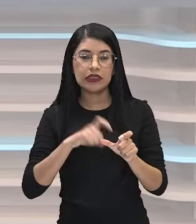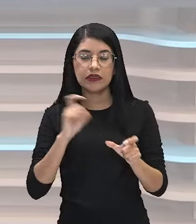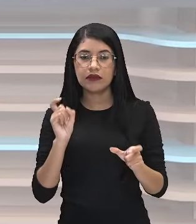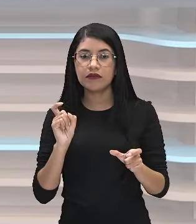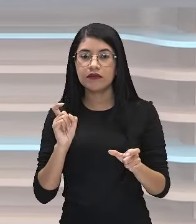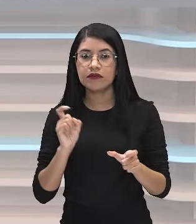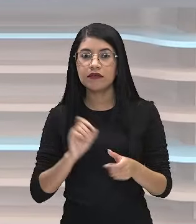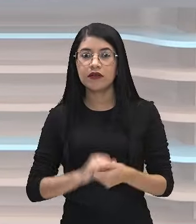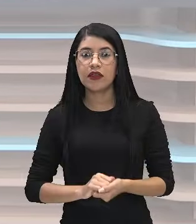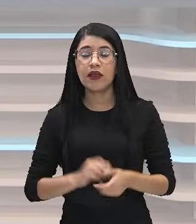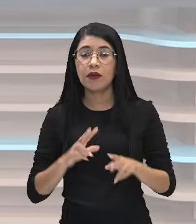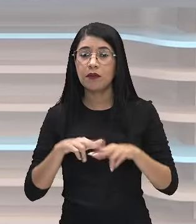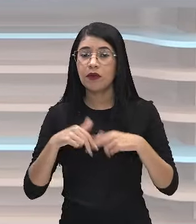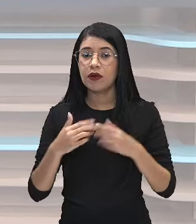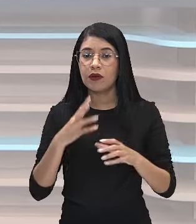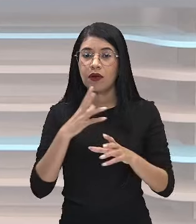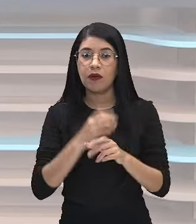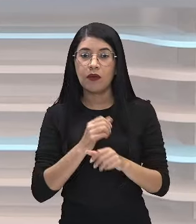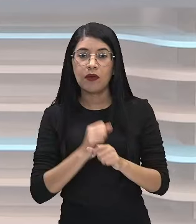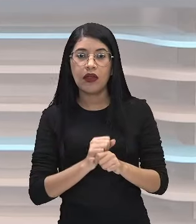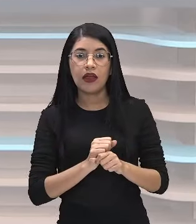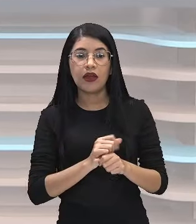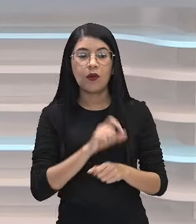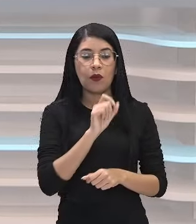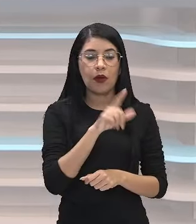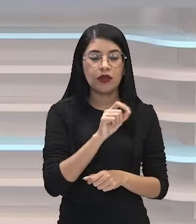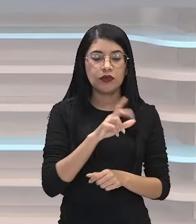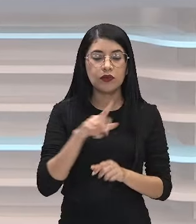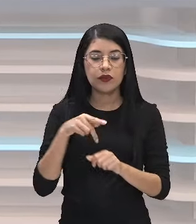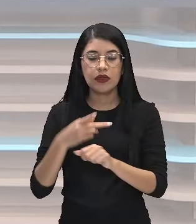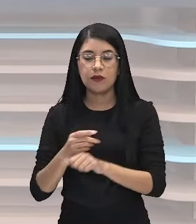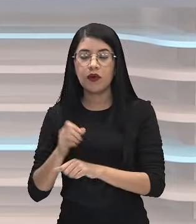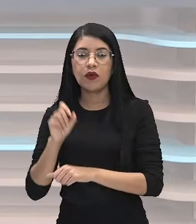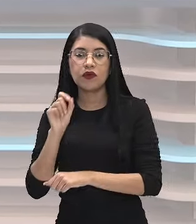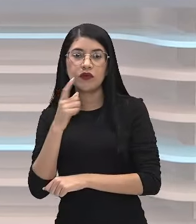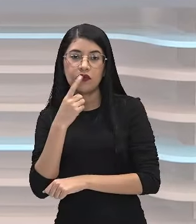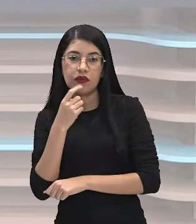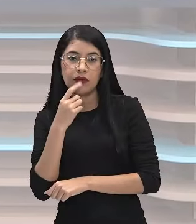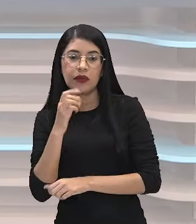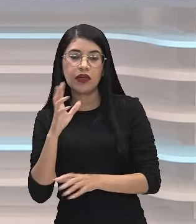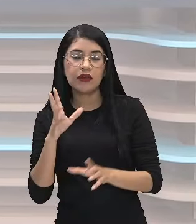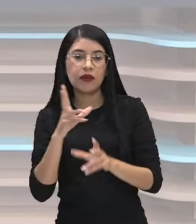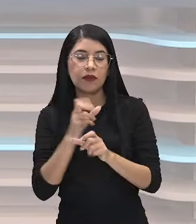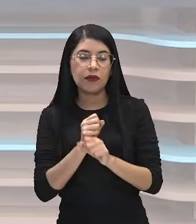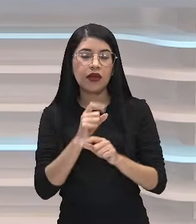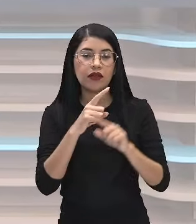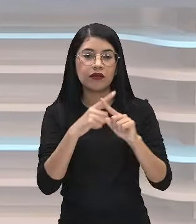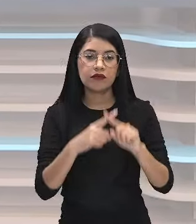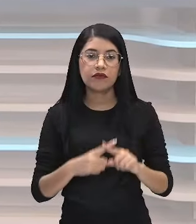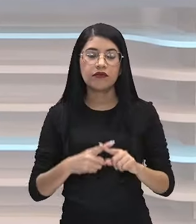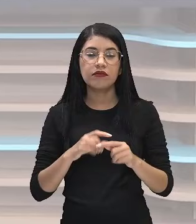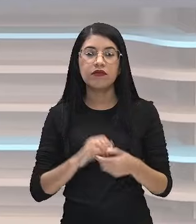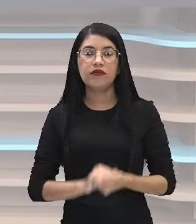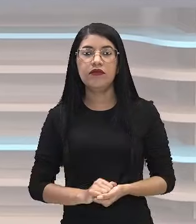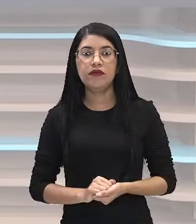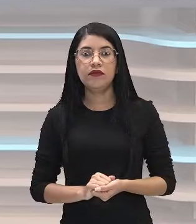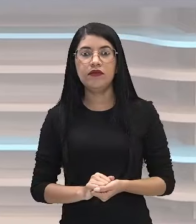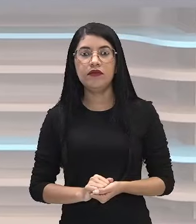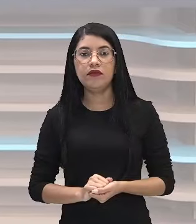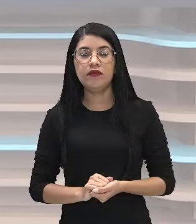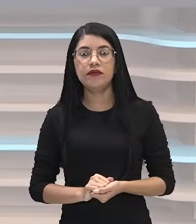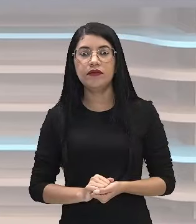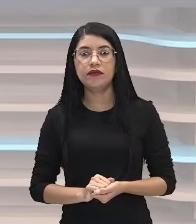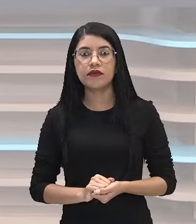Por isso que eu calculei a probabilidade de um evento, a probabilidade do outro, e multipliquei os resultados, tá bom? Vamos agora ver aí a